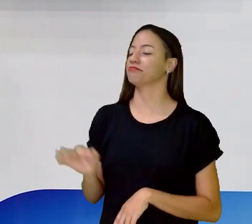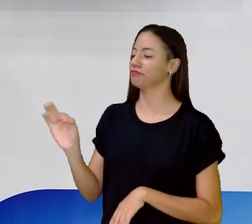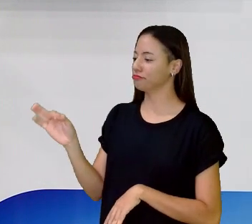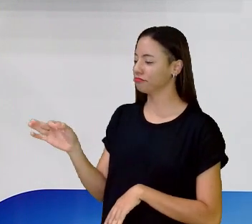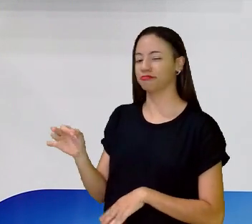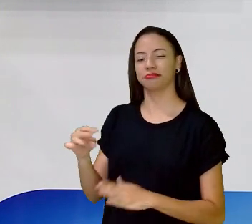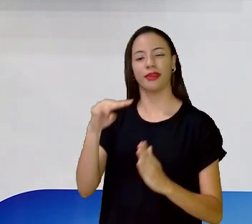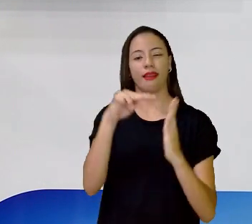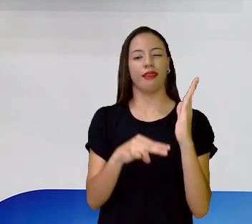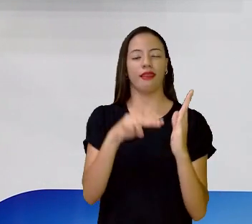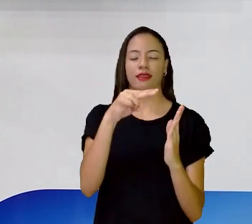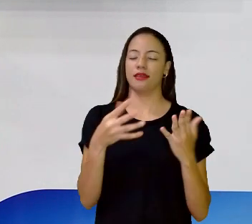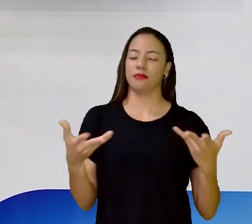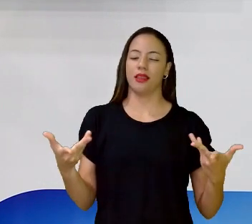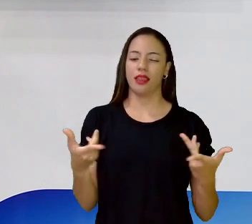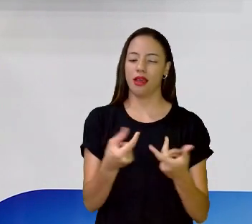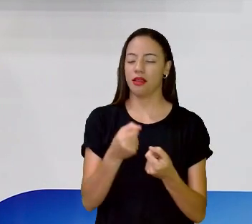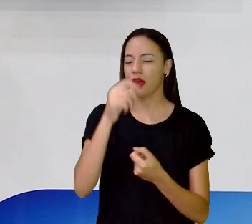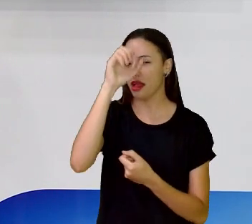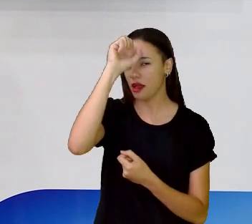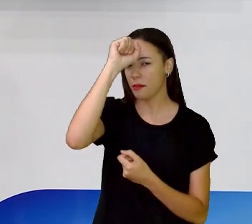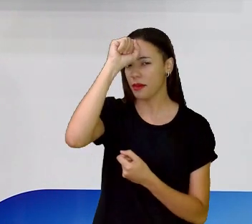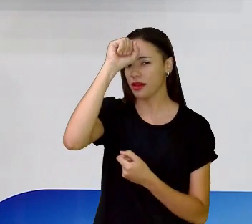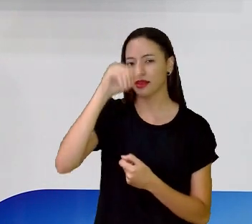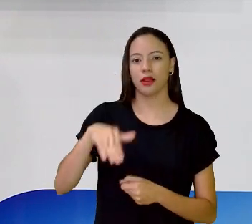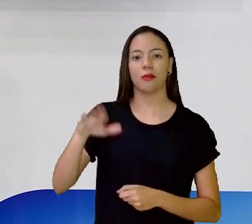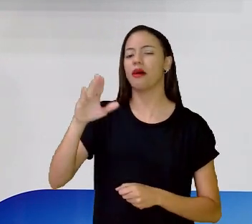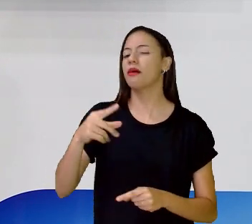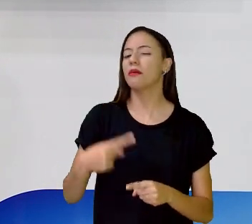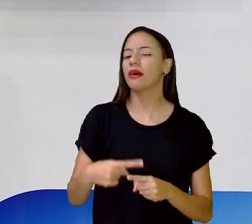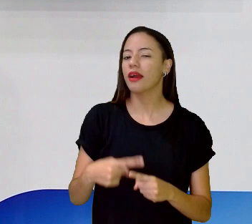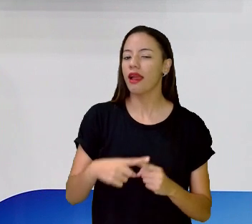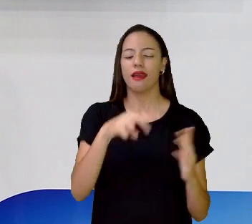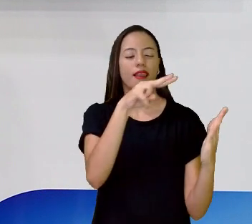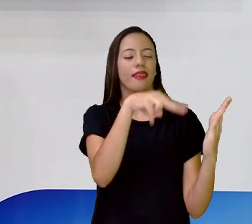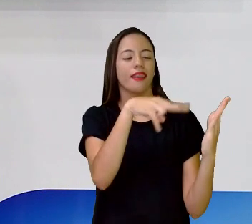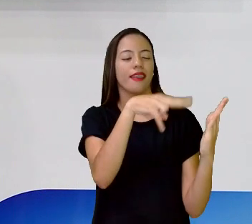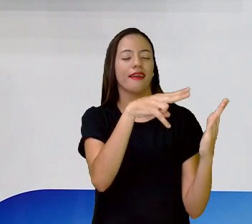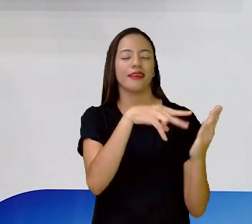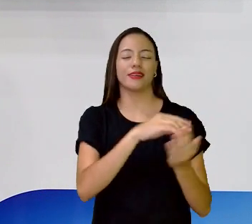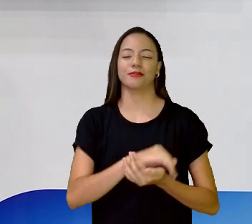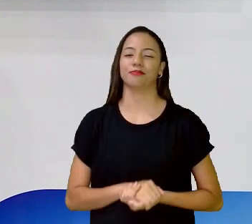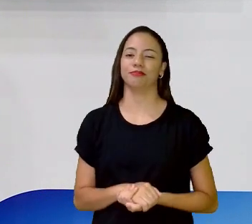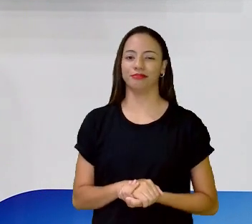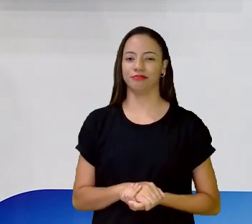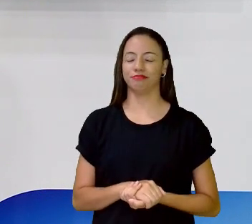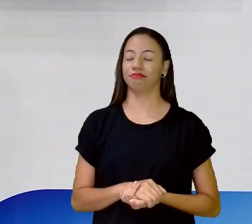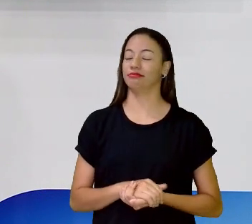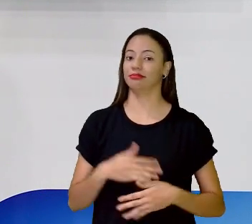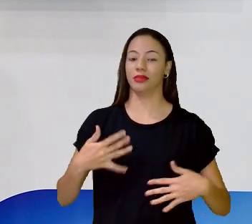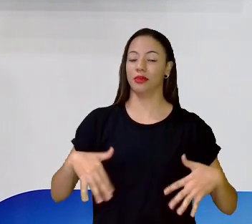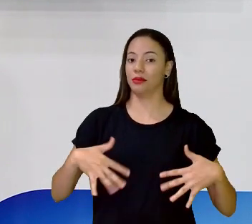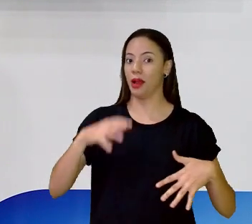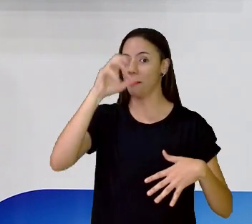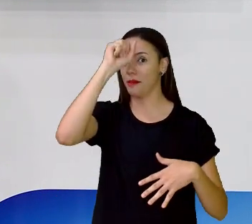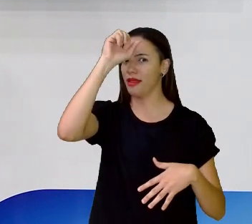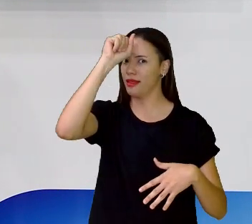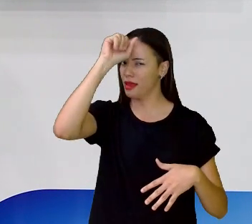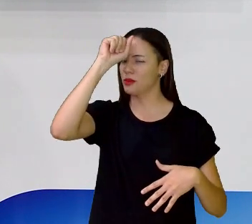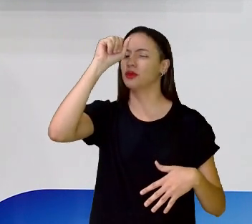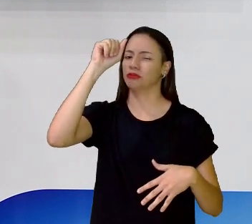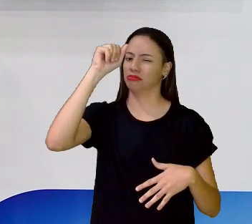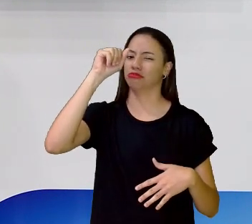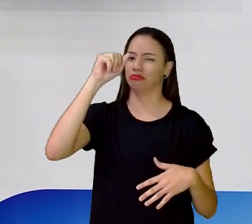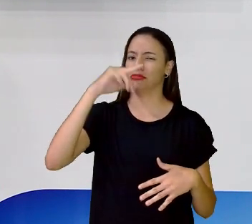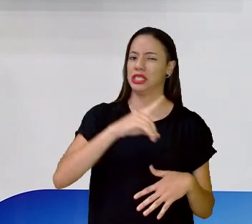maravilhoso, a gente vai aprendendo, aprendendo mais somente pelo fato de ler, vê? O quanto a gente já aprendeu nesses dias, né? E,